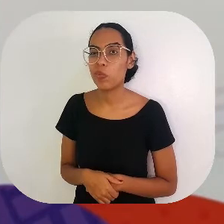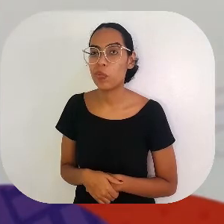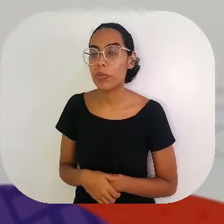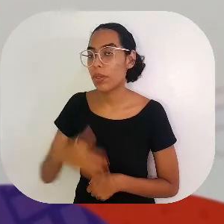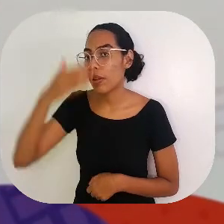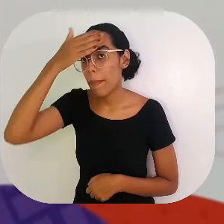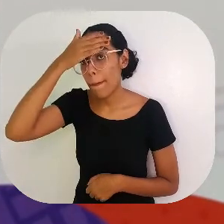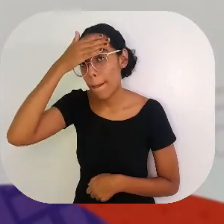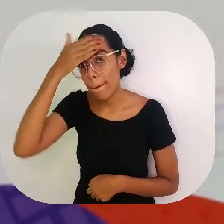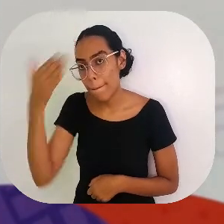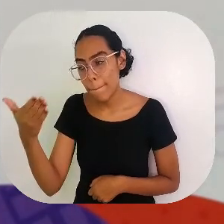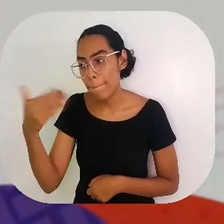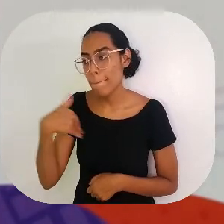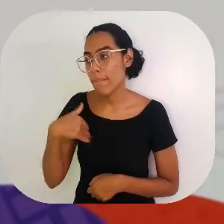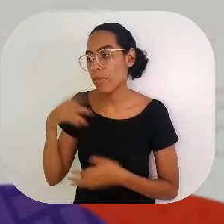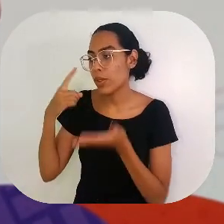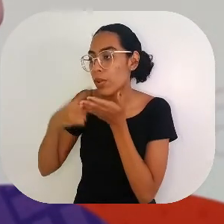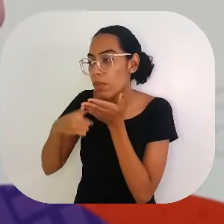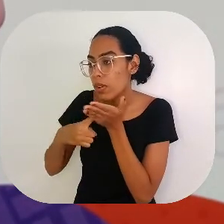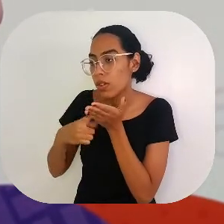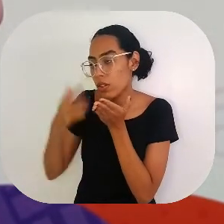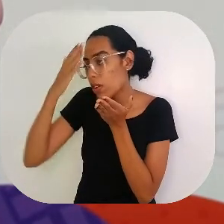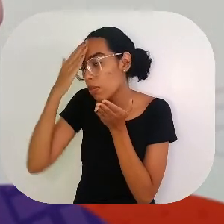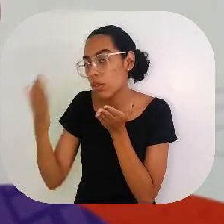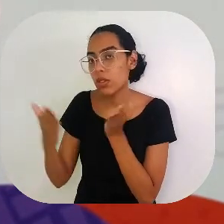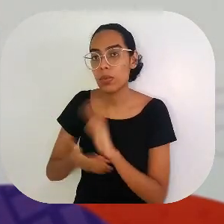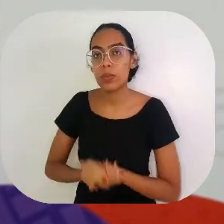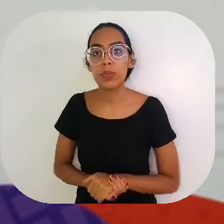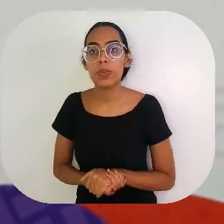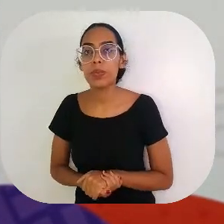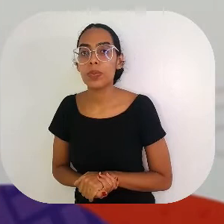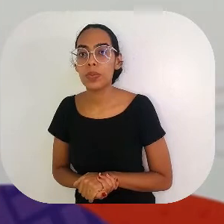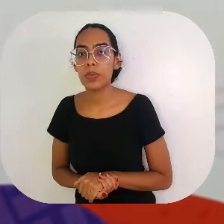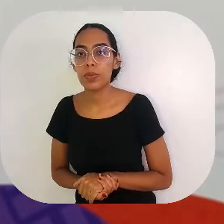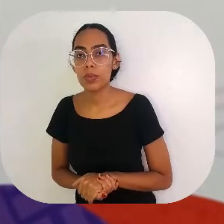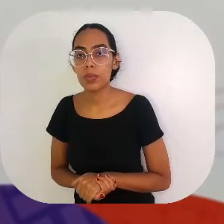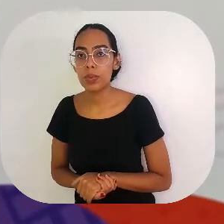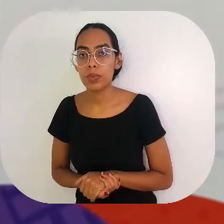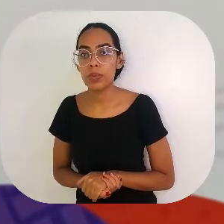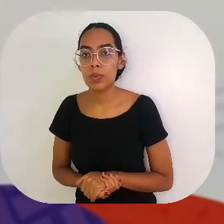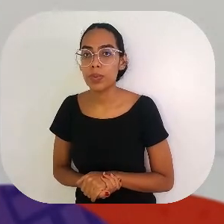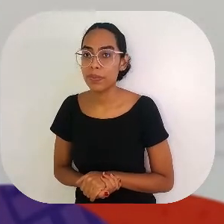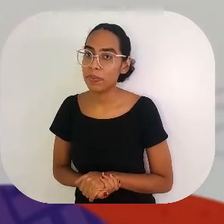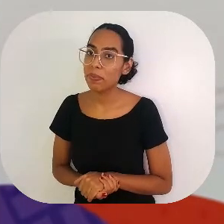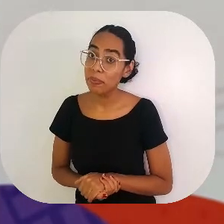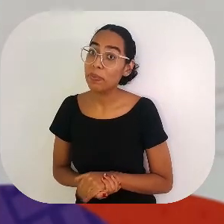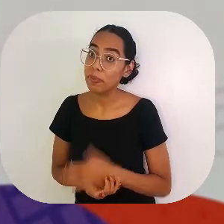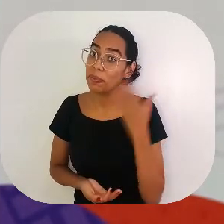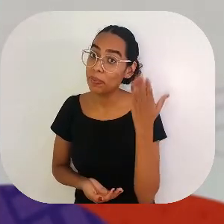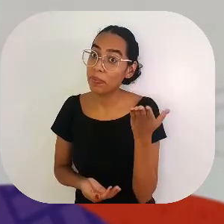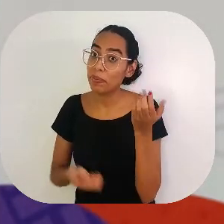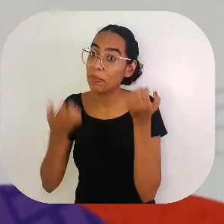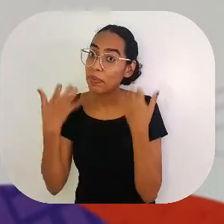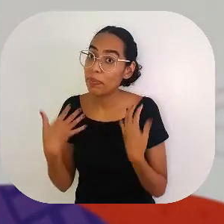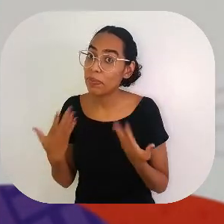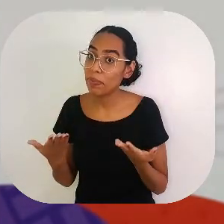O moço agradeceu e disse, Tá certo, seu padre, muito obrigada. Gente, eu nem preciso falar